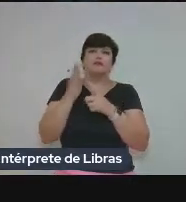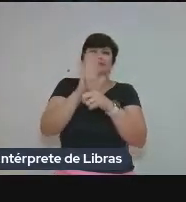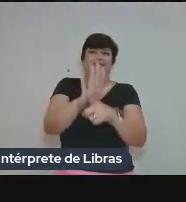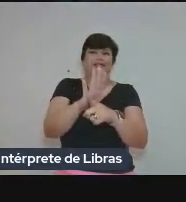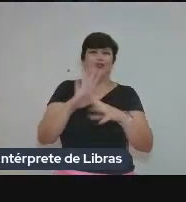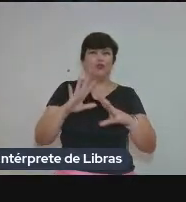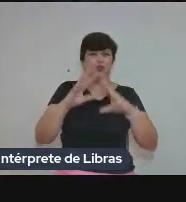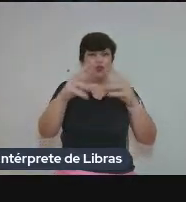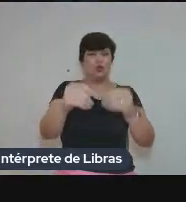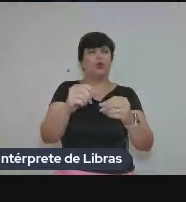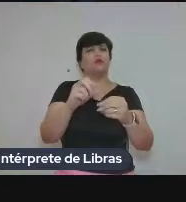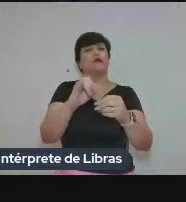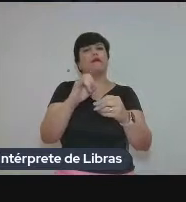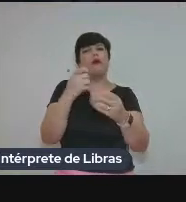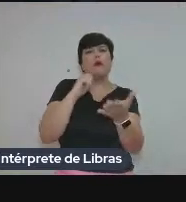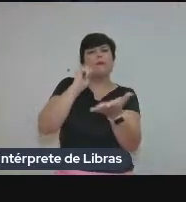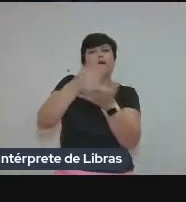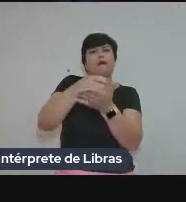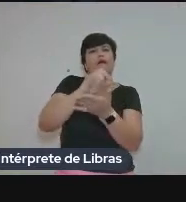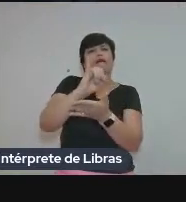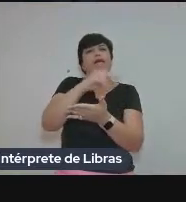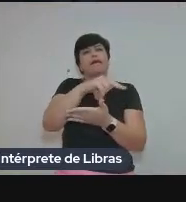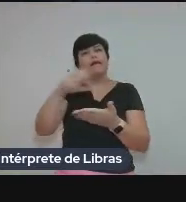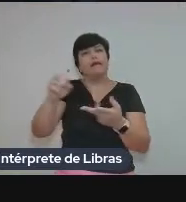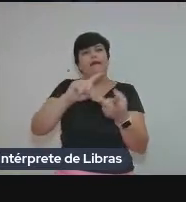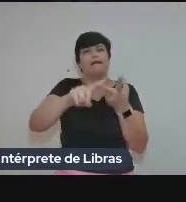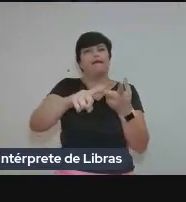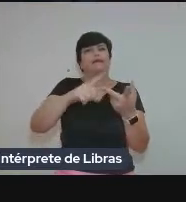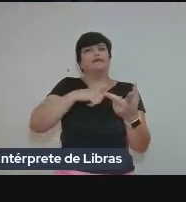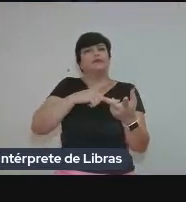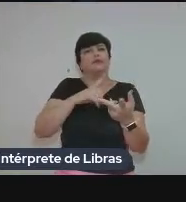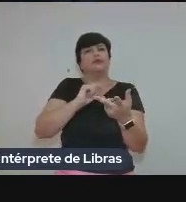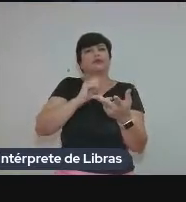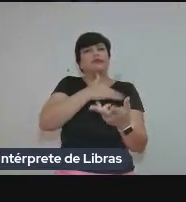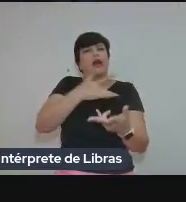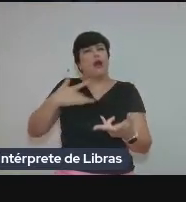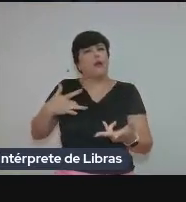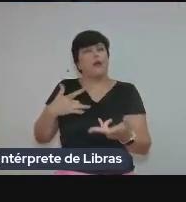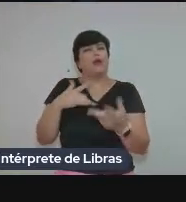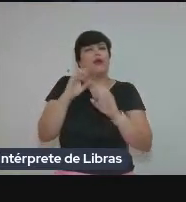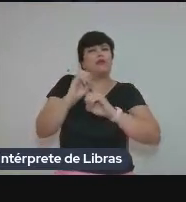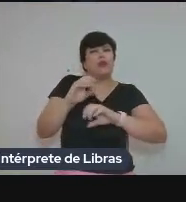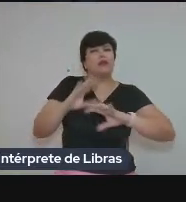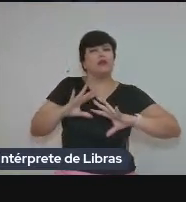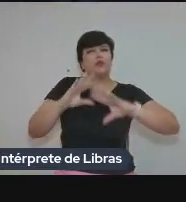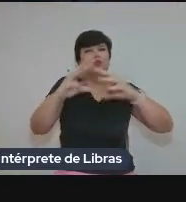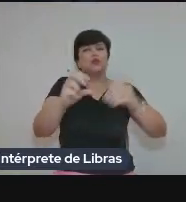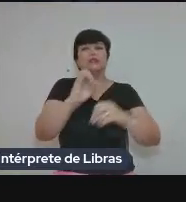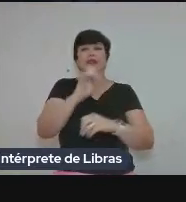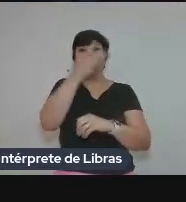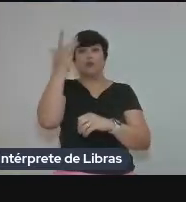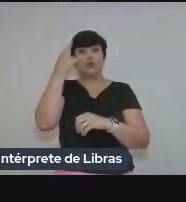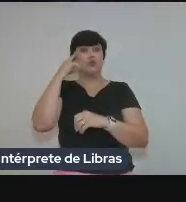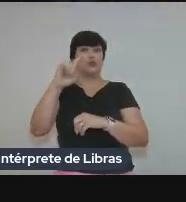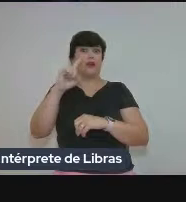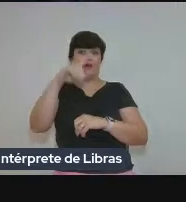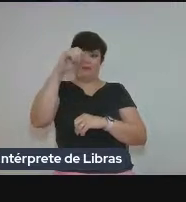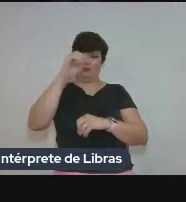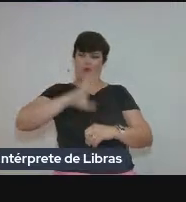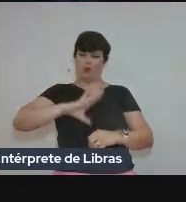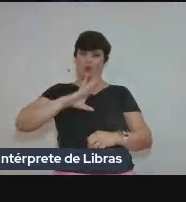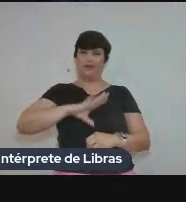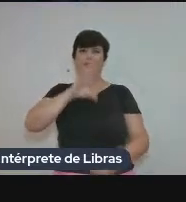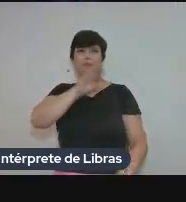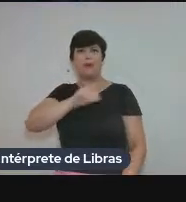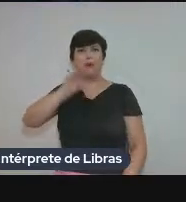previdenciária, a área educacional, tratamento de saúde, como isso pode ser feito se a pessoa não souber falar a língua do país, né?